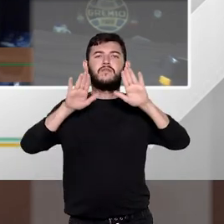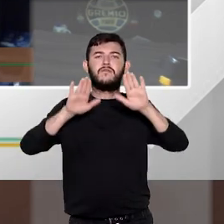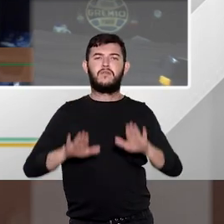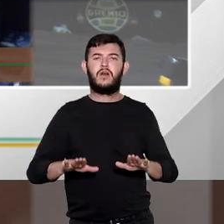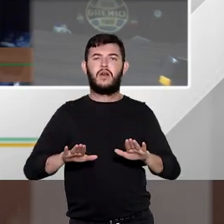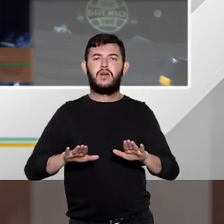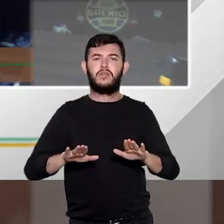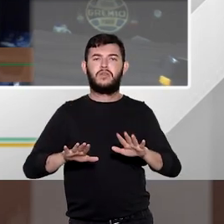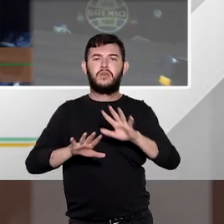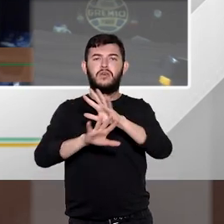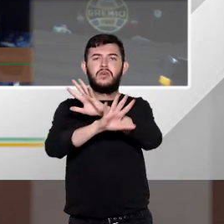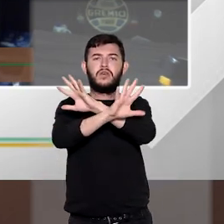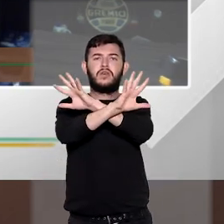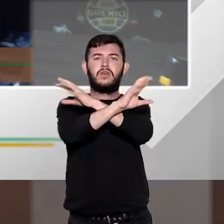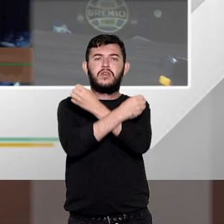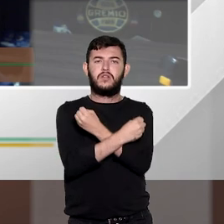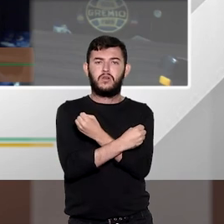lockdown